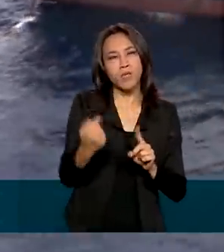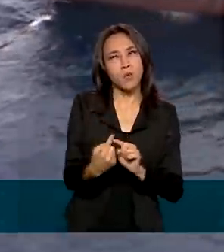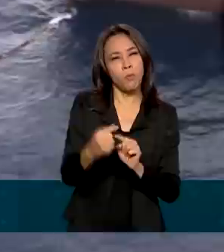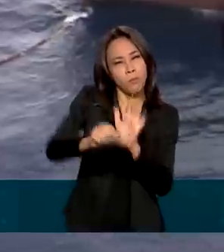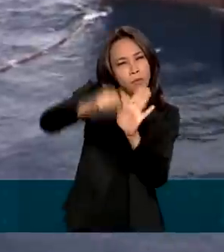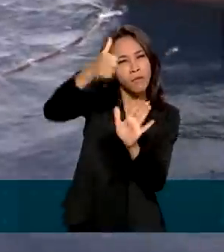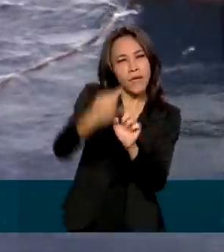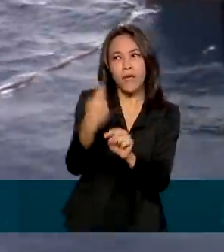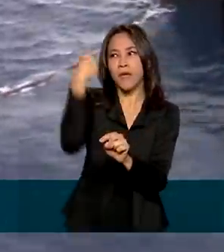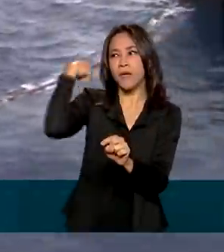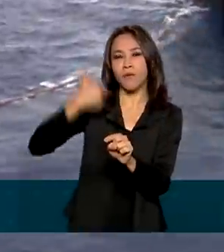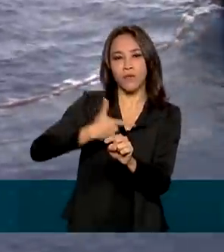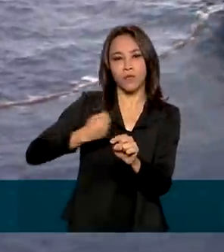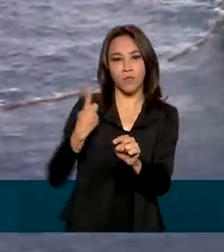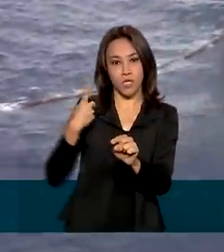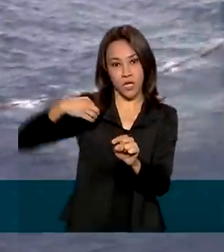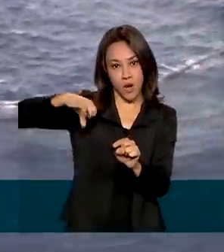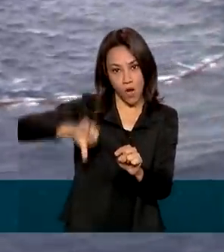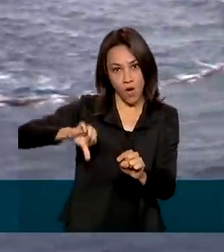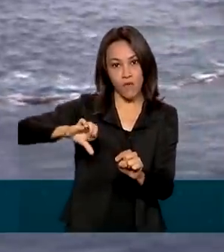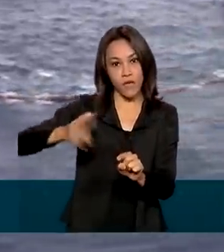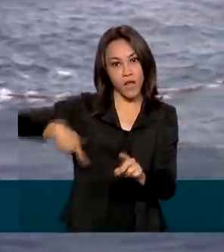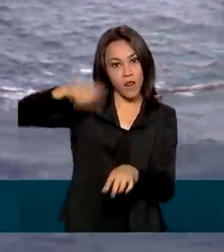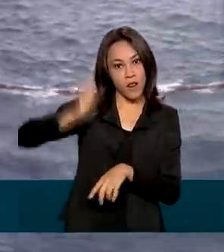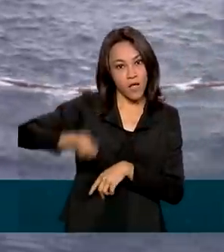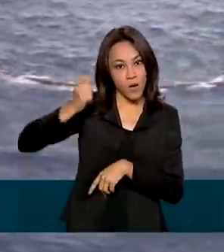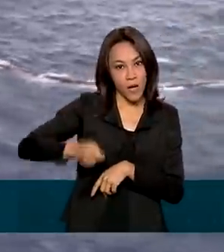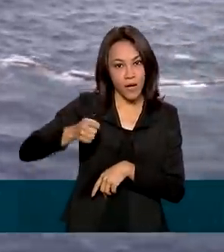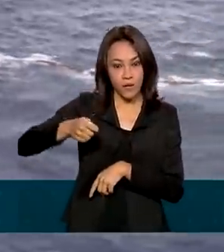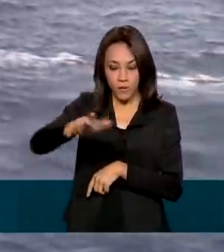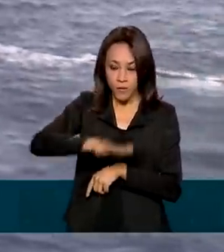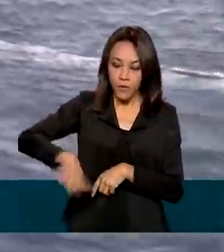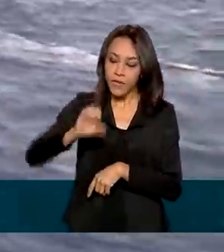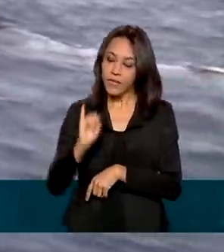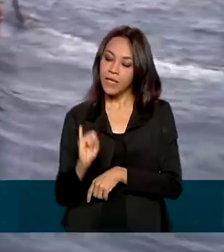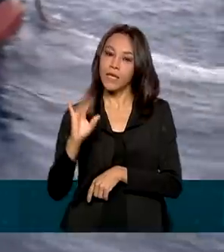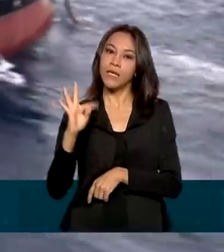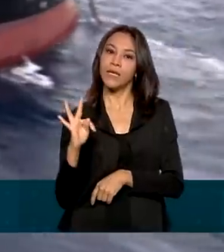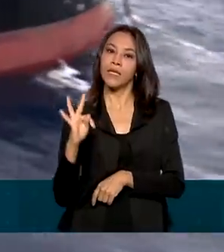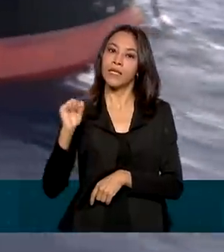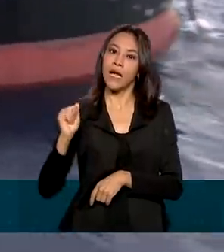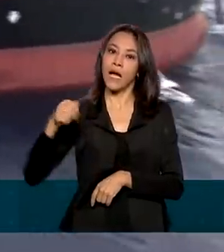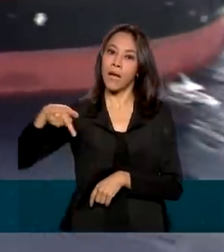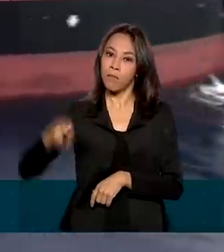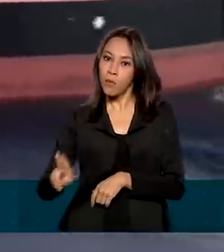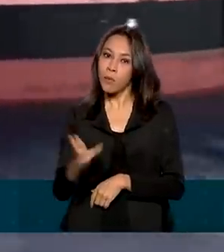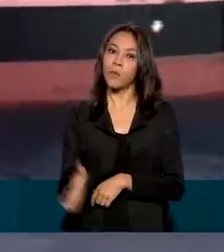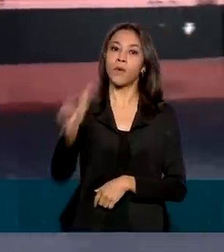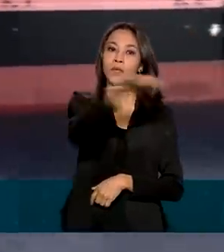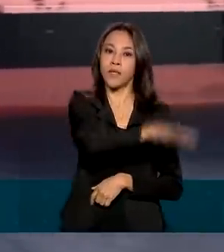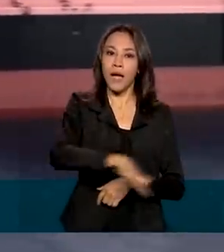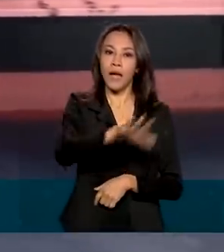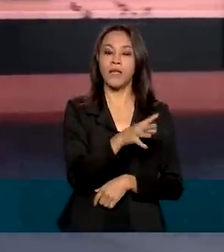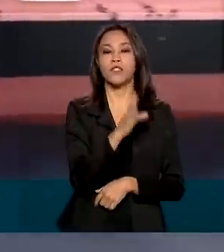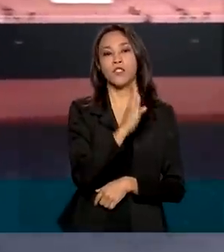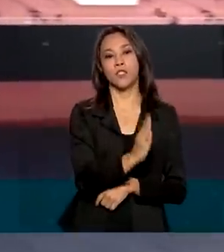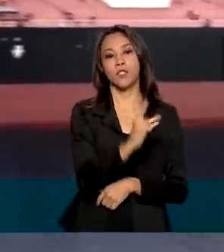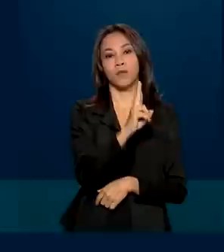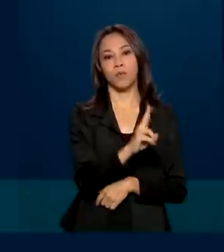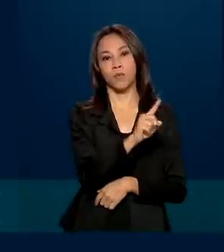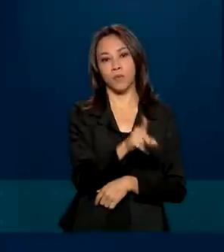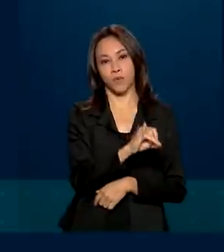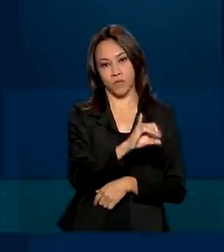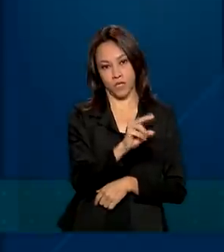em 2019, quando foram leiloados os campos de Itapu e Búzios, também na Bacia de Santos.